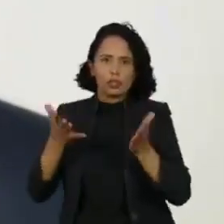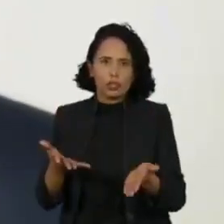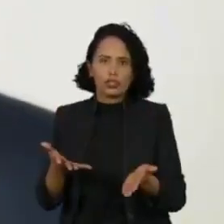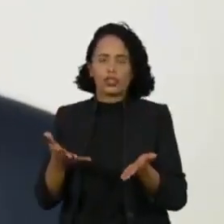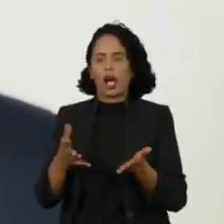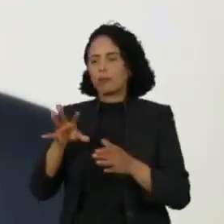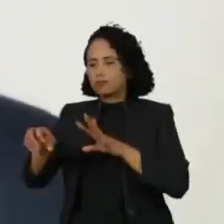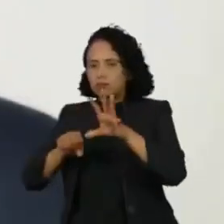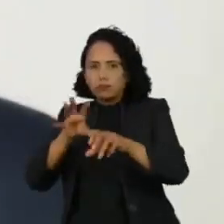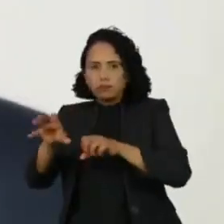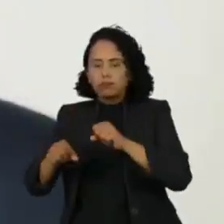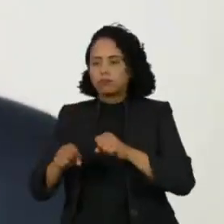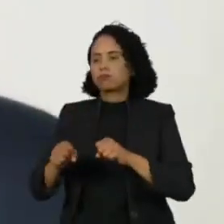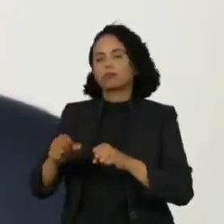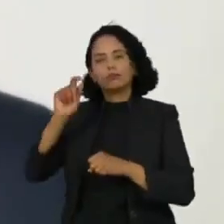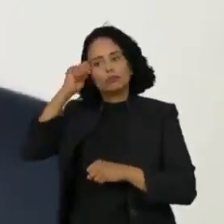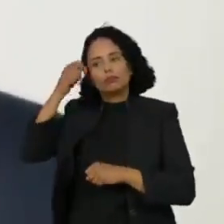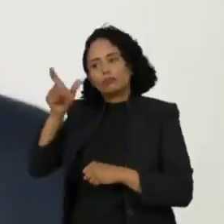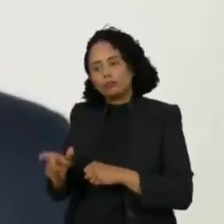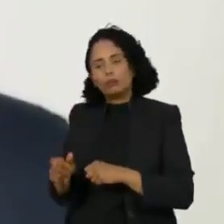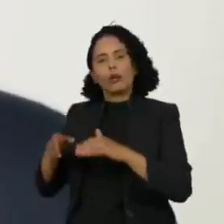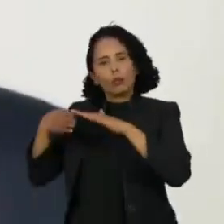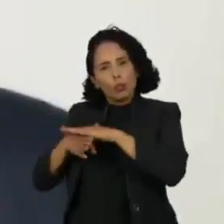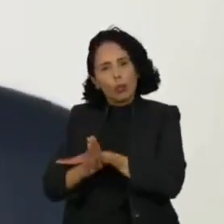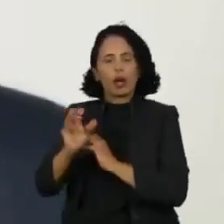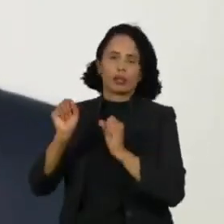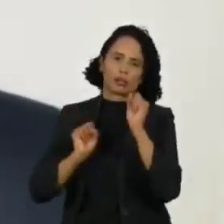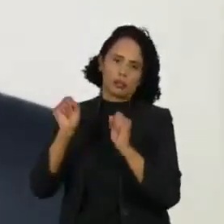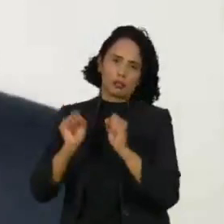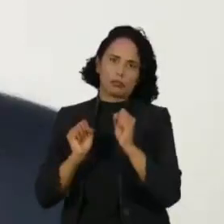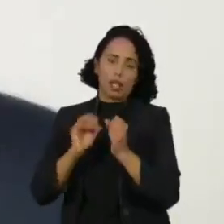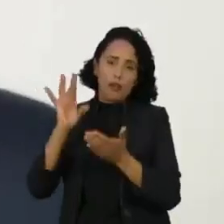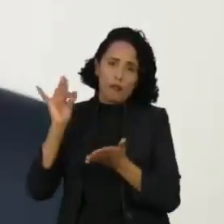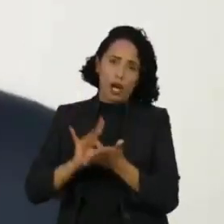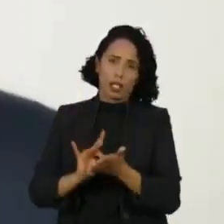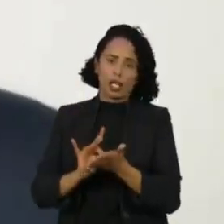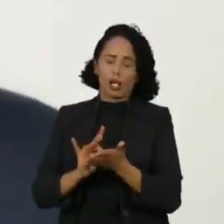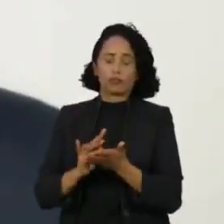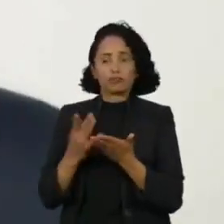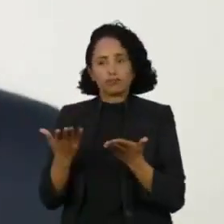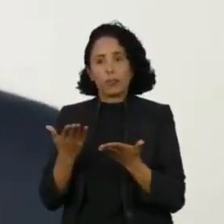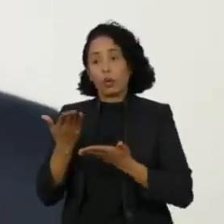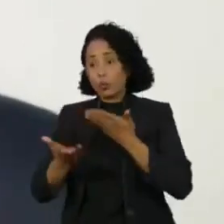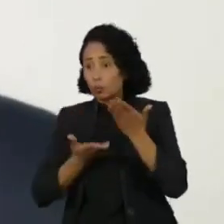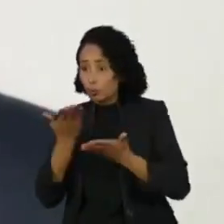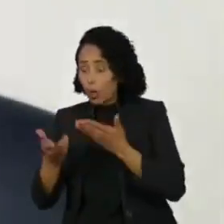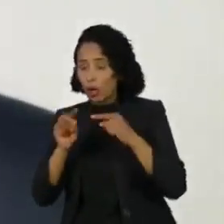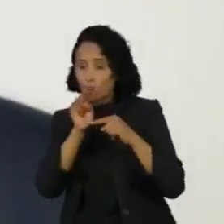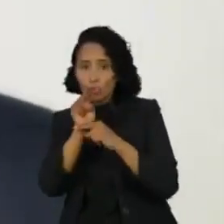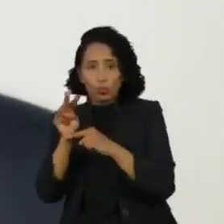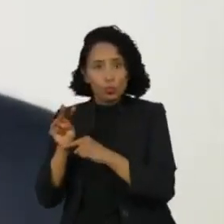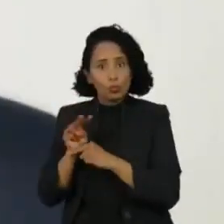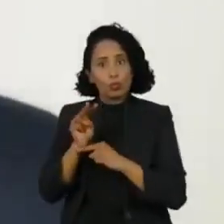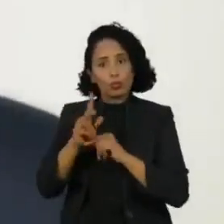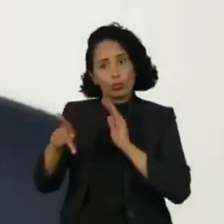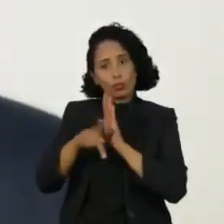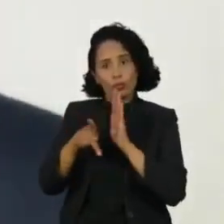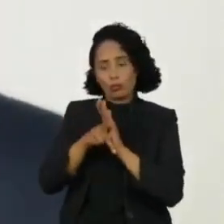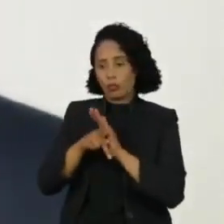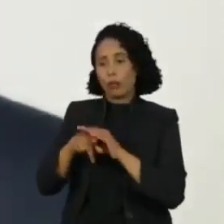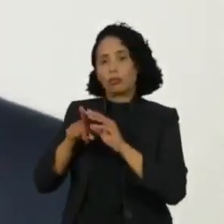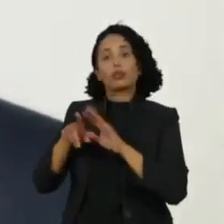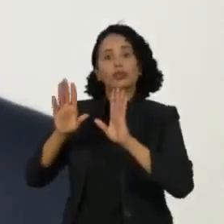e garantir a presença do negro. Então, zelar pela economicidade da ação